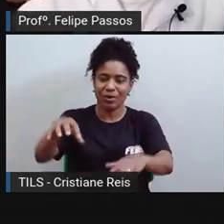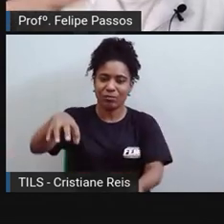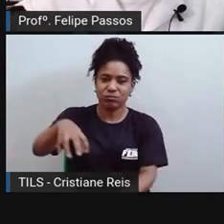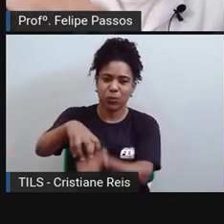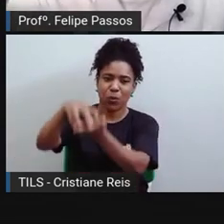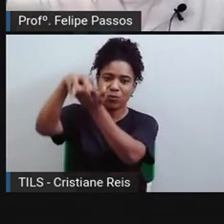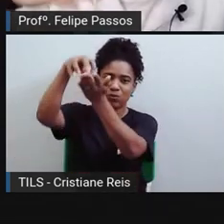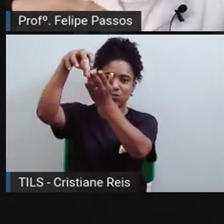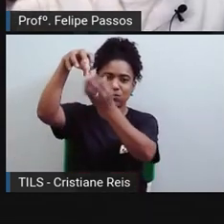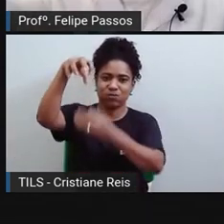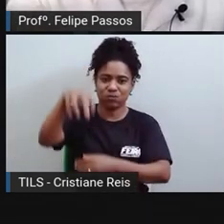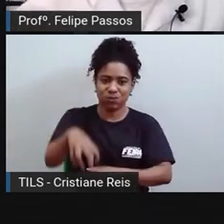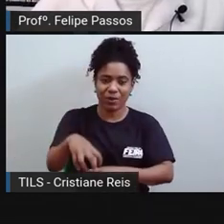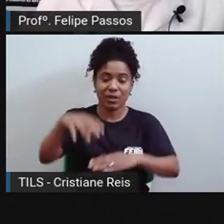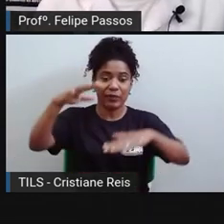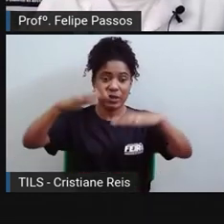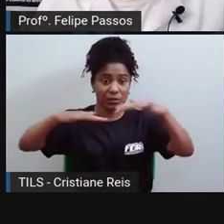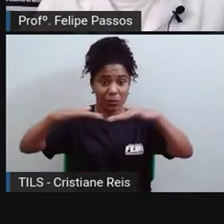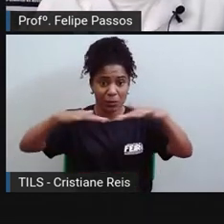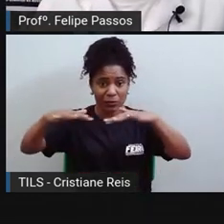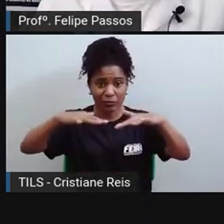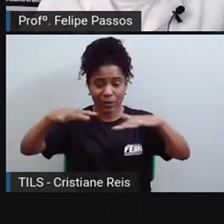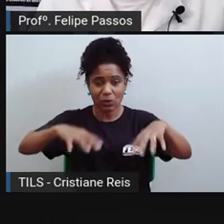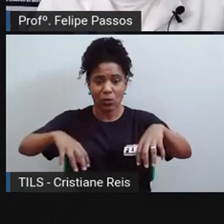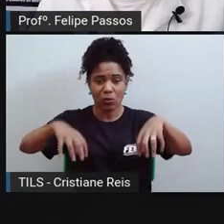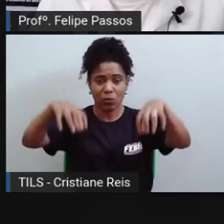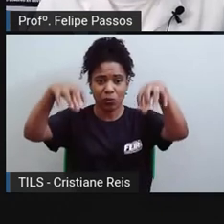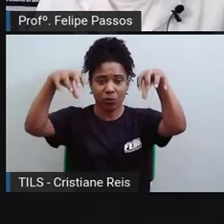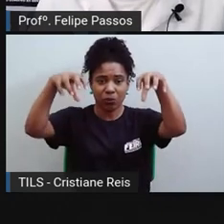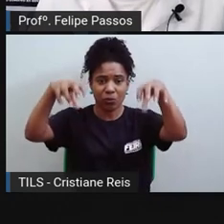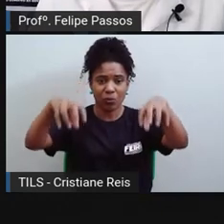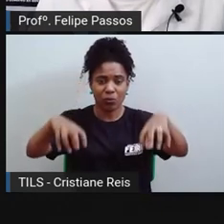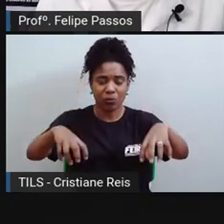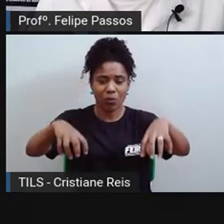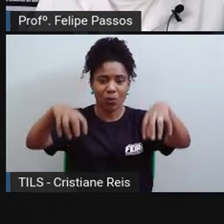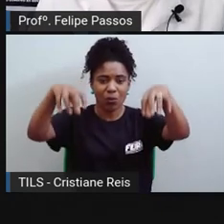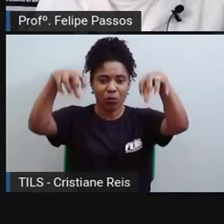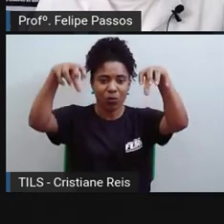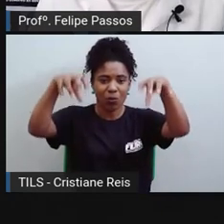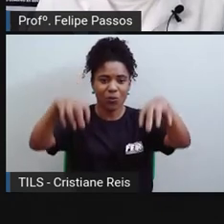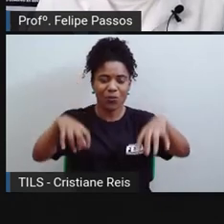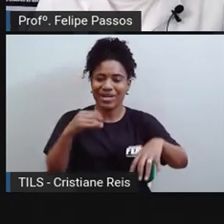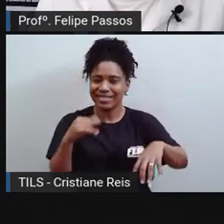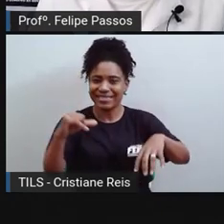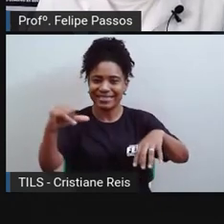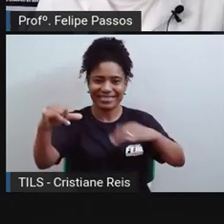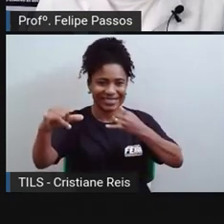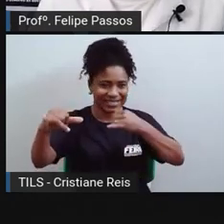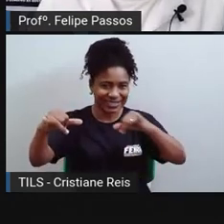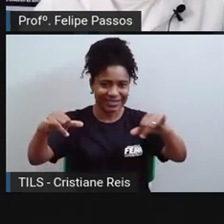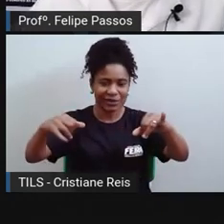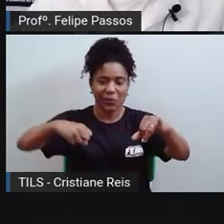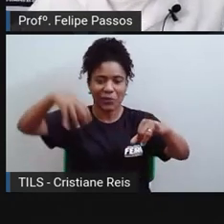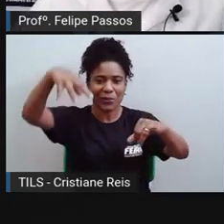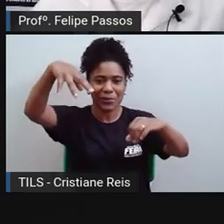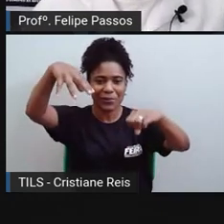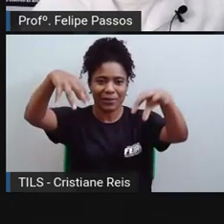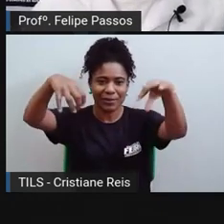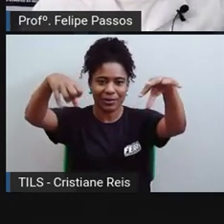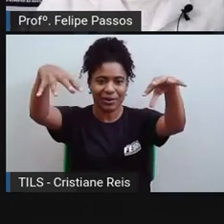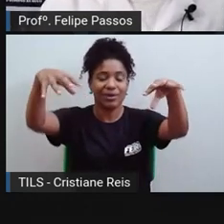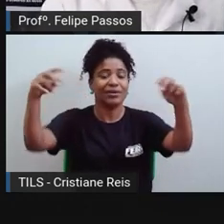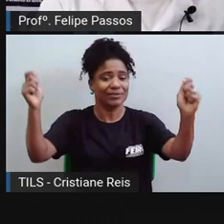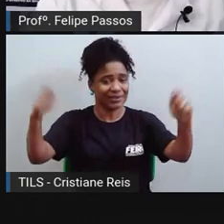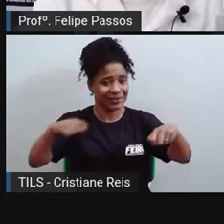Então, isso aí vai, esse sobe e desce dessas plataformas gera energia e tem também usina marémotriz que usa a maré.